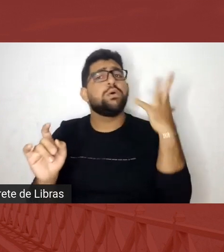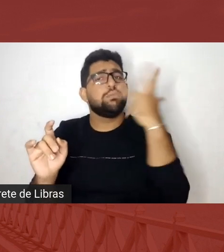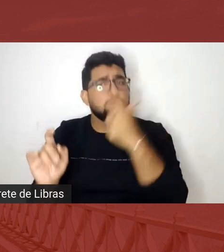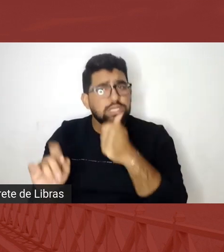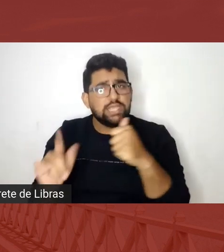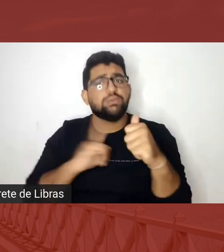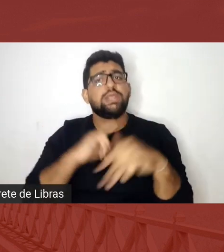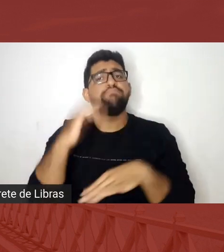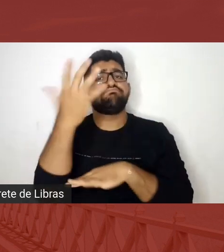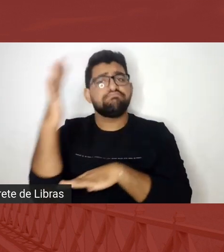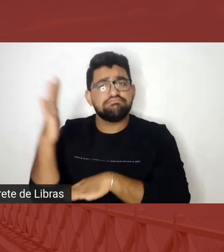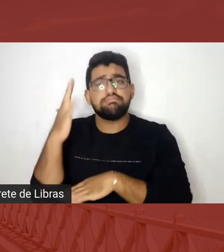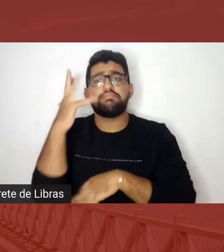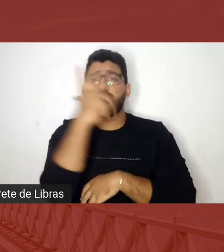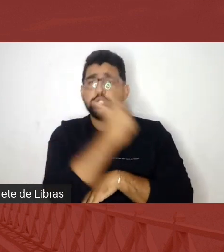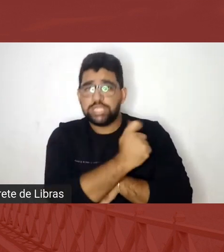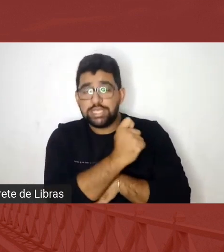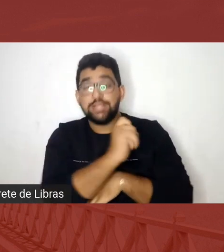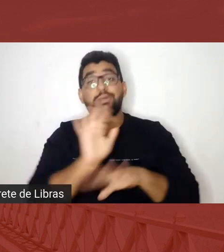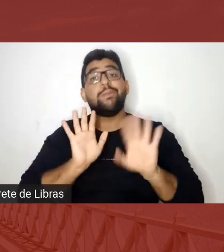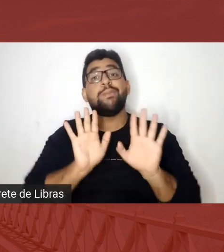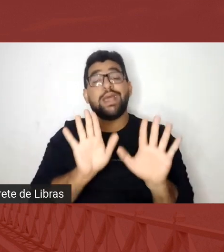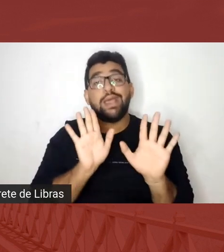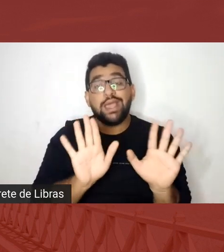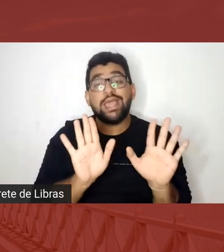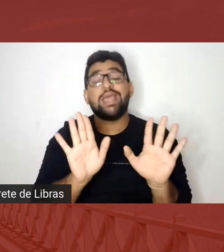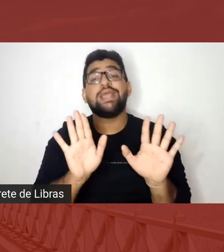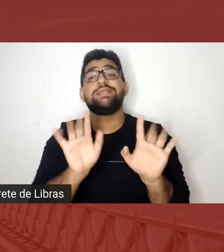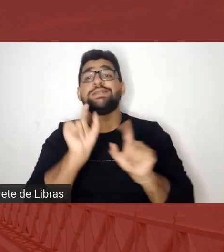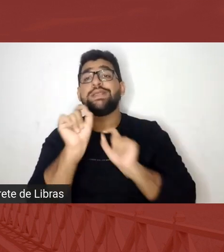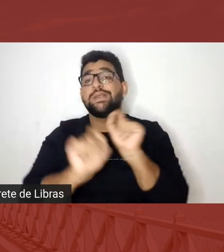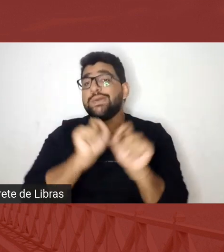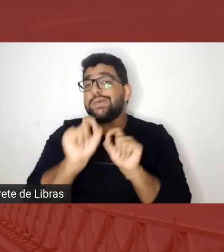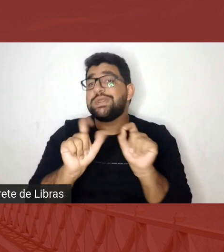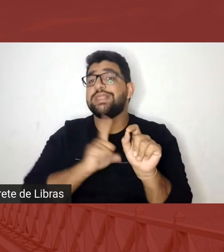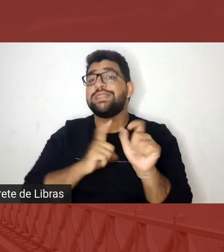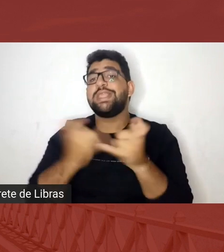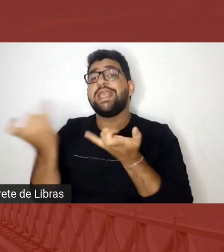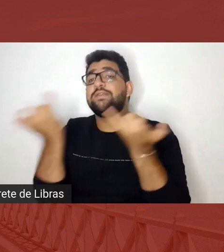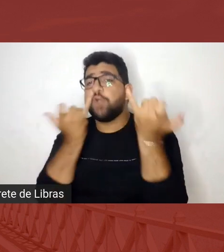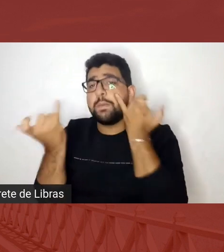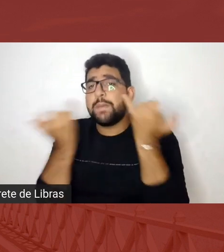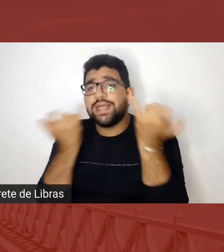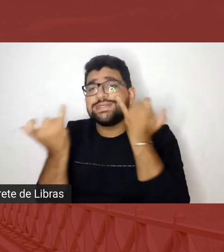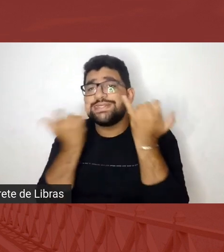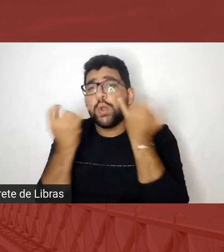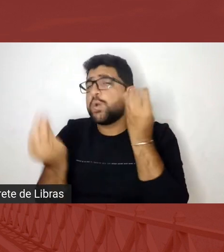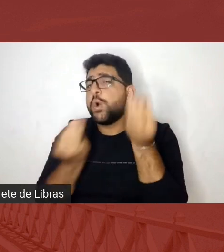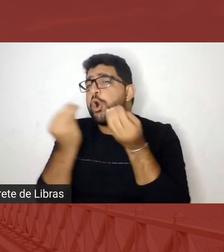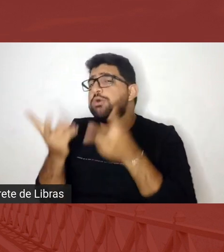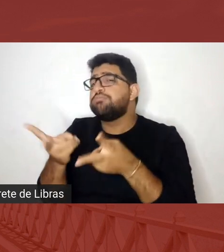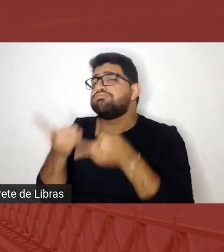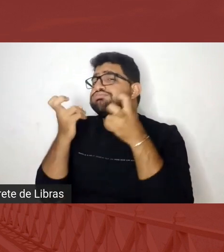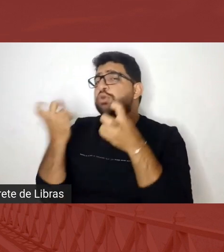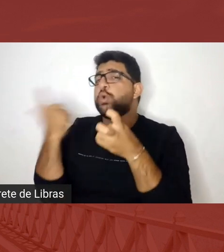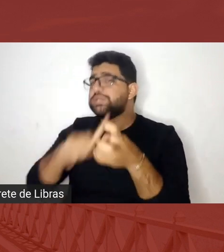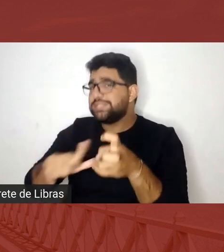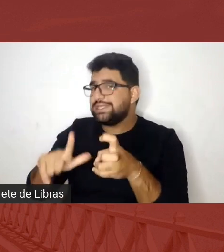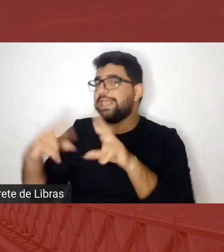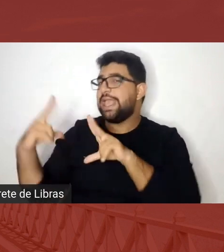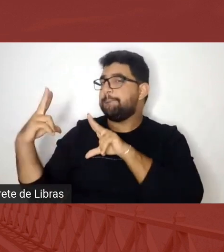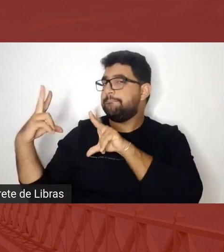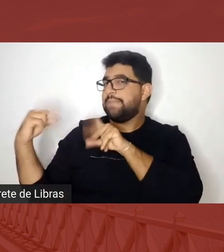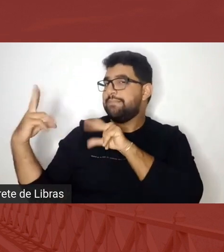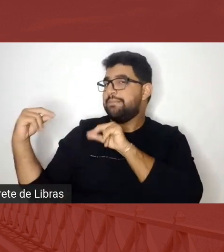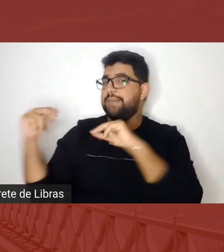mas aí, pô, você aprendeu como, onde que vem essas informações? Veio oral, veio você sentado, começa toda hora ali